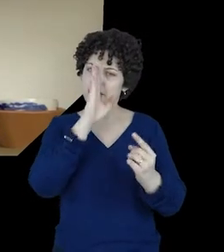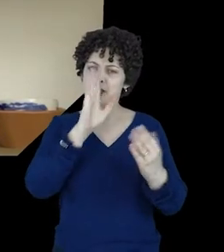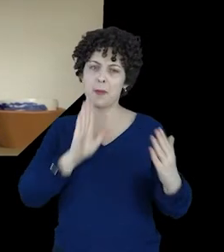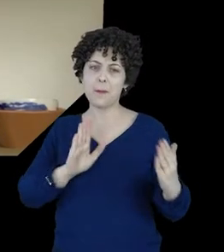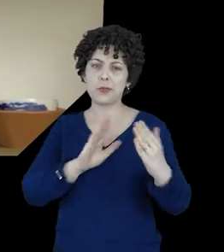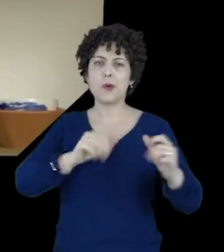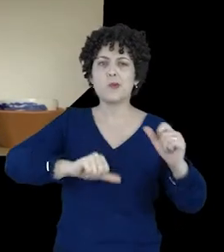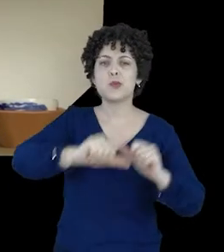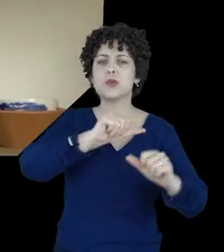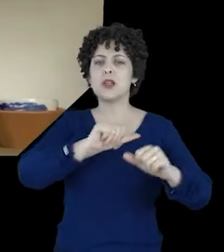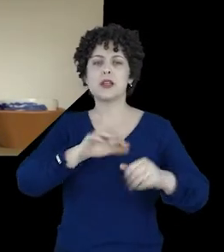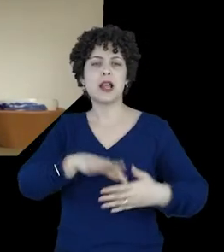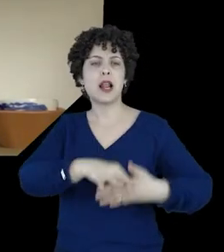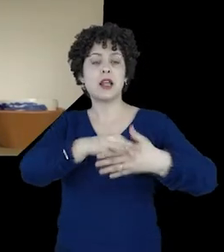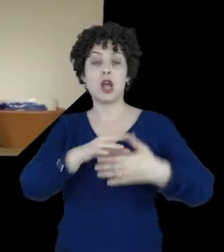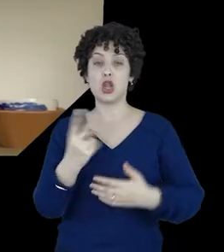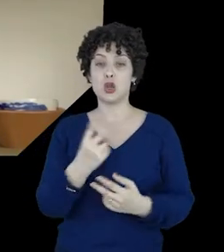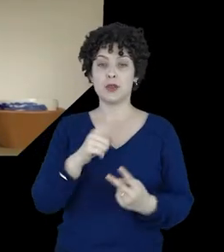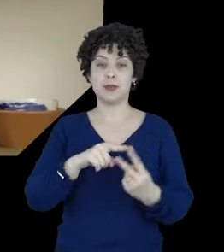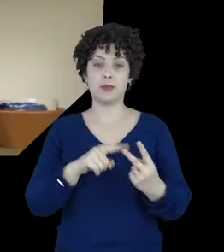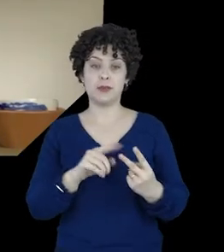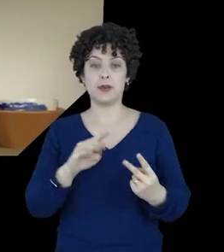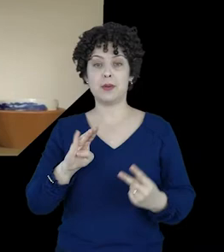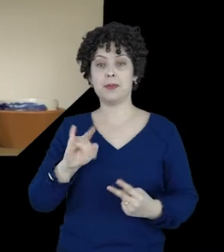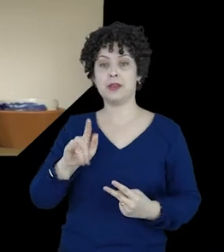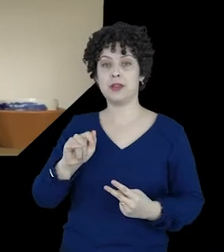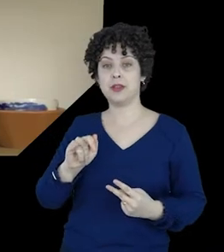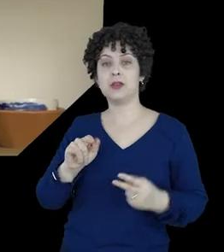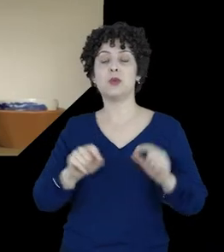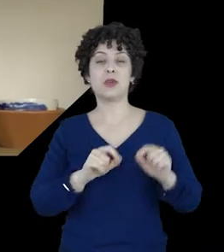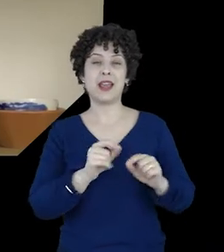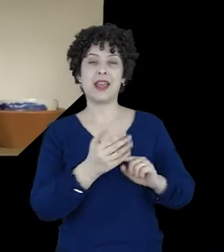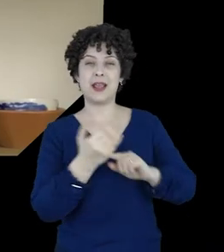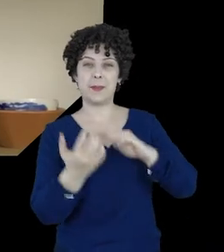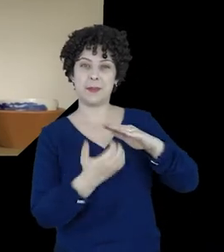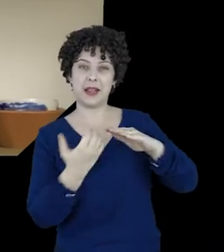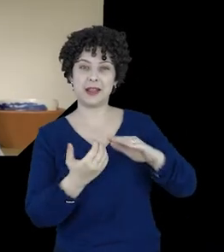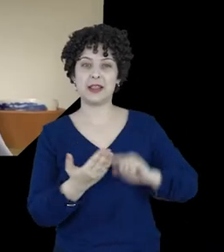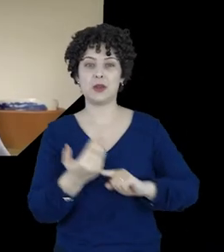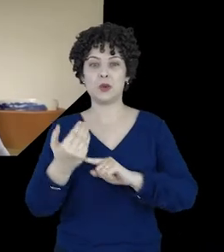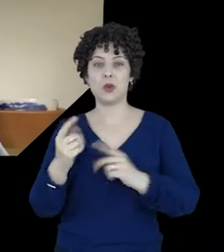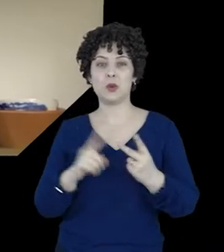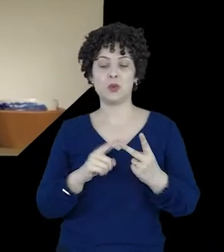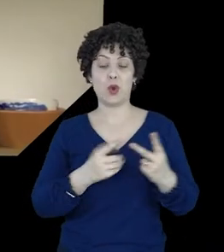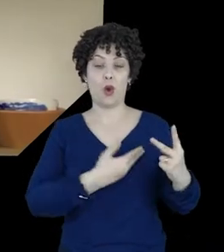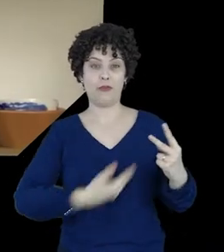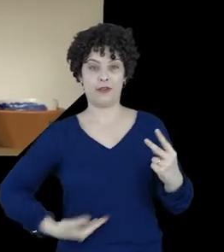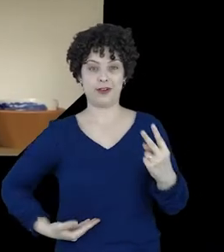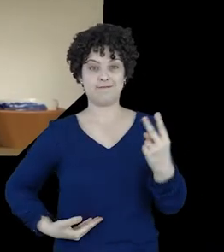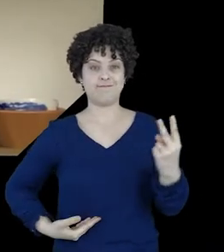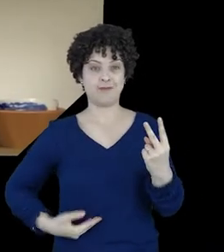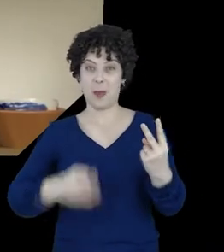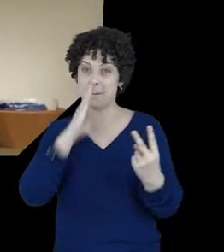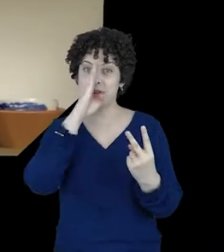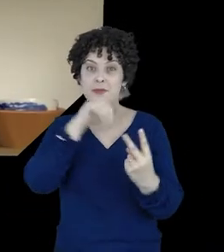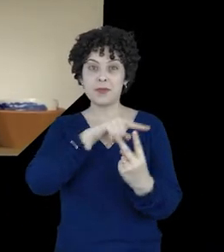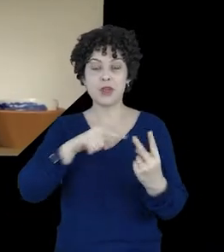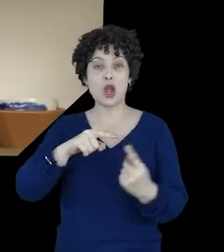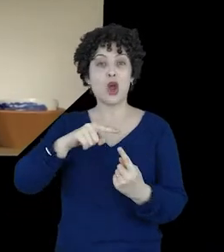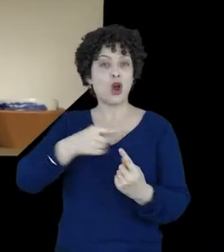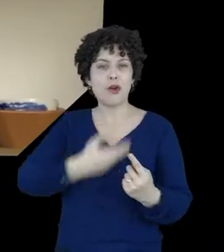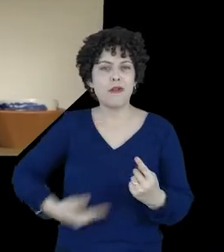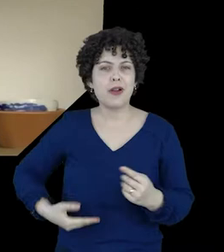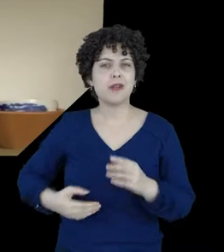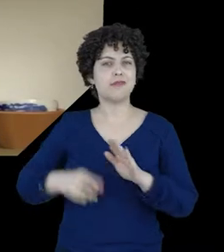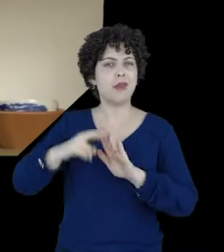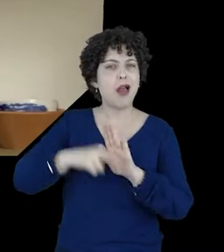dessas mudanças? Há dois grandes agentes. Um deles são as big techs, mas o segundo agente é o governo. Governos criam regras o tempo